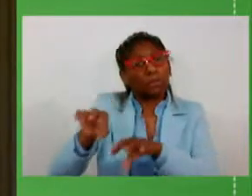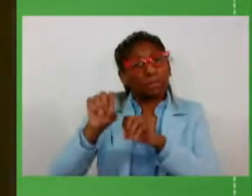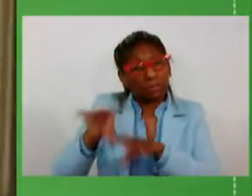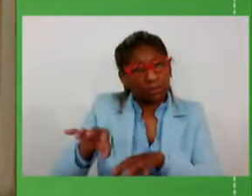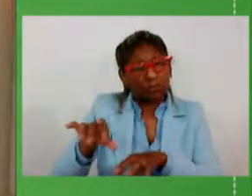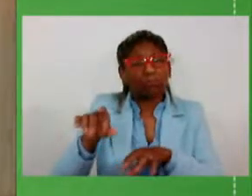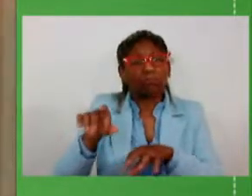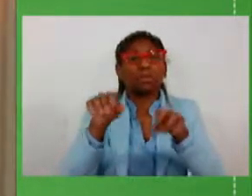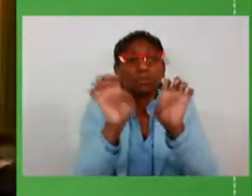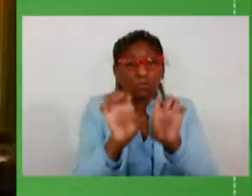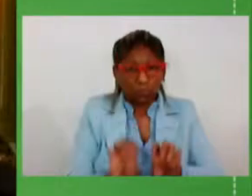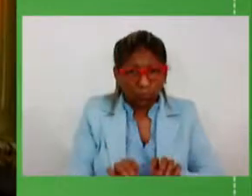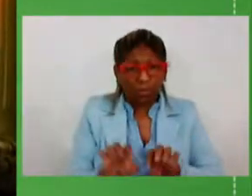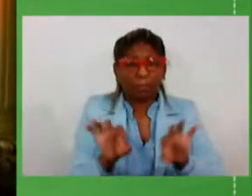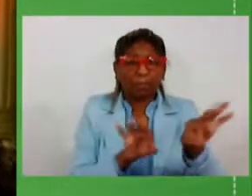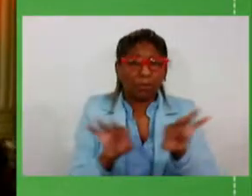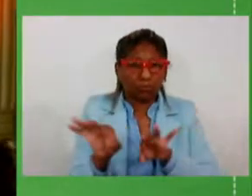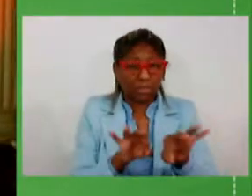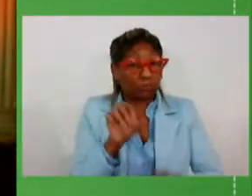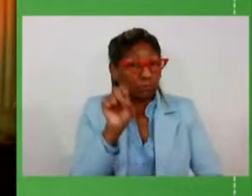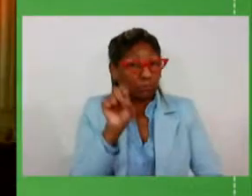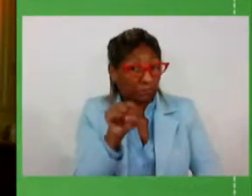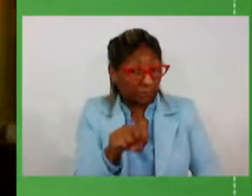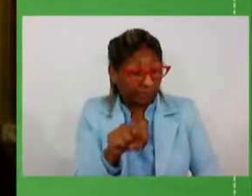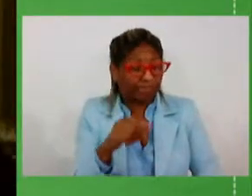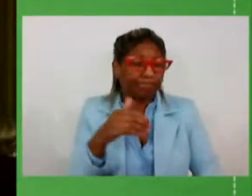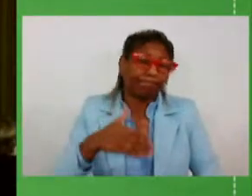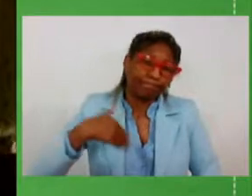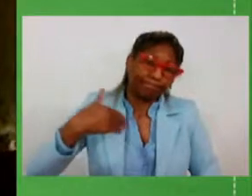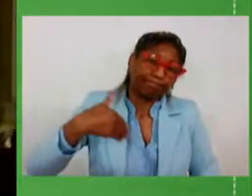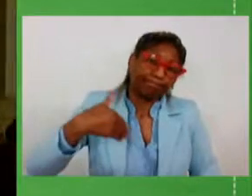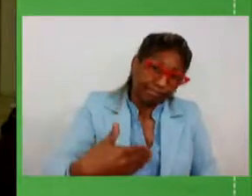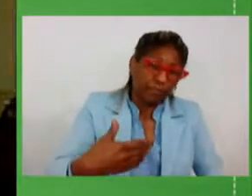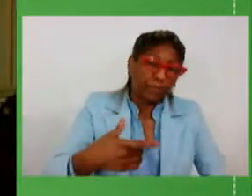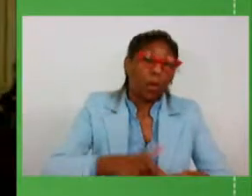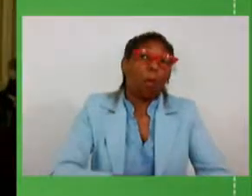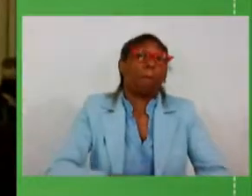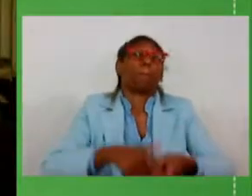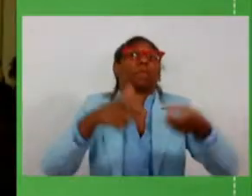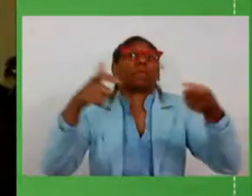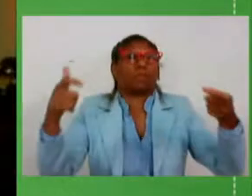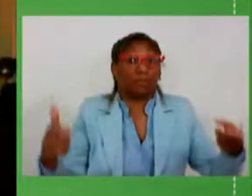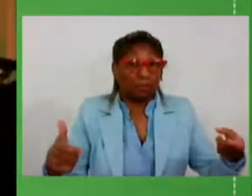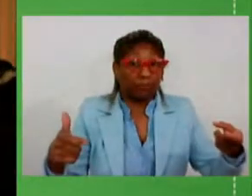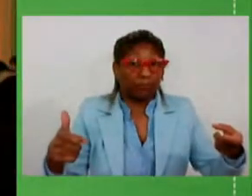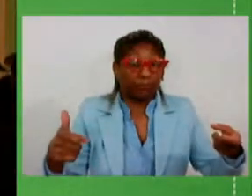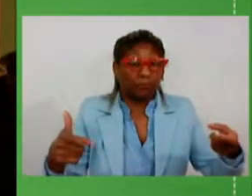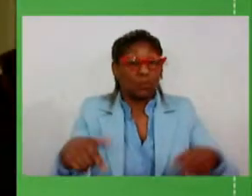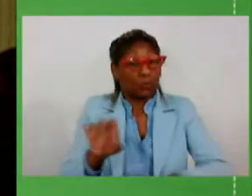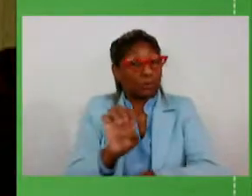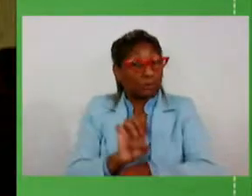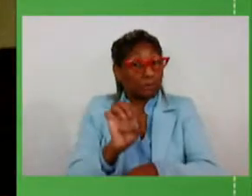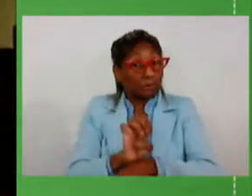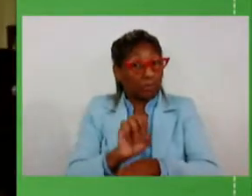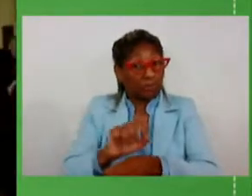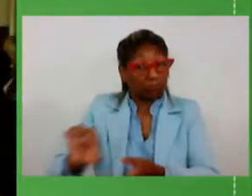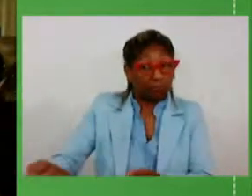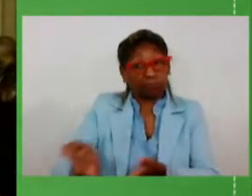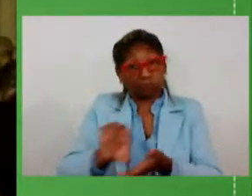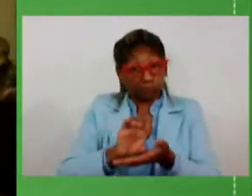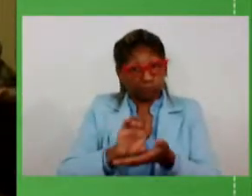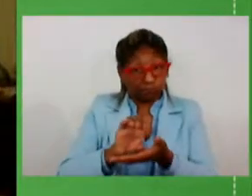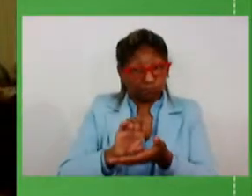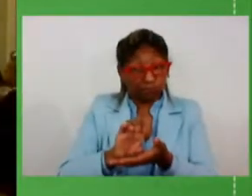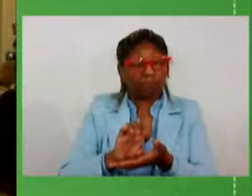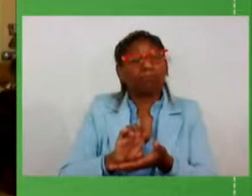todos esses projetos né e conforme vai se ampliando a capacidade do estado de investimentos por isso que eu disse né